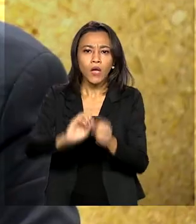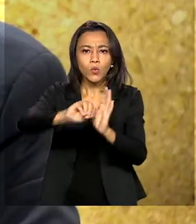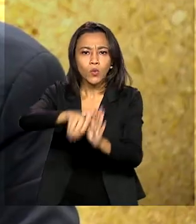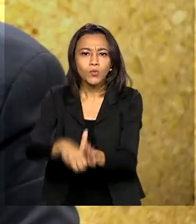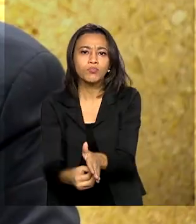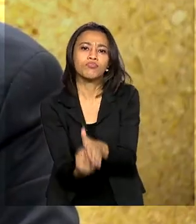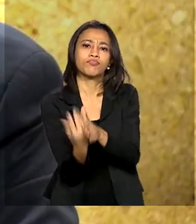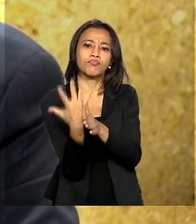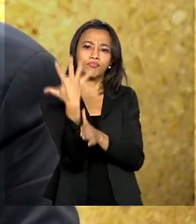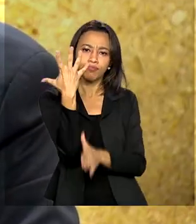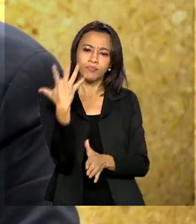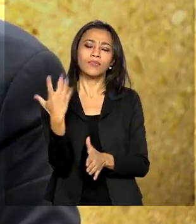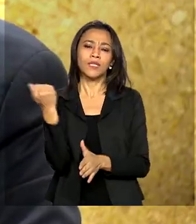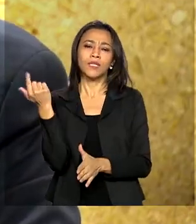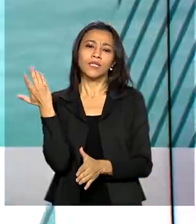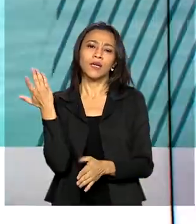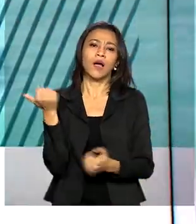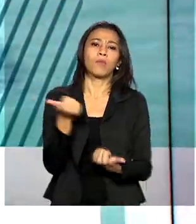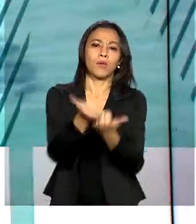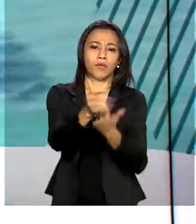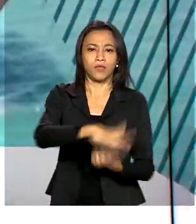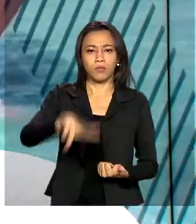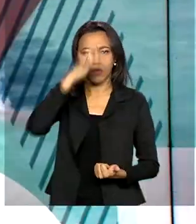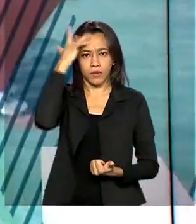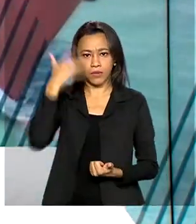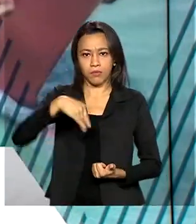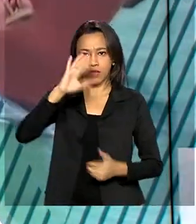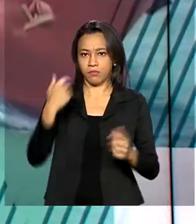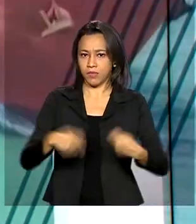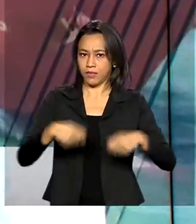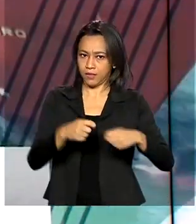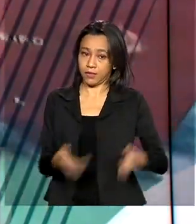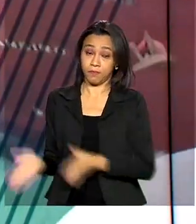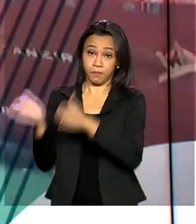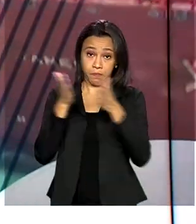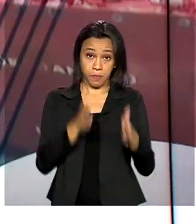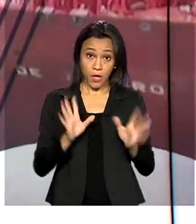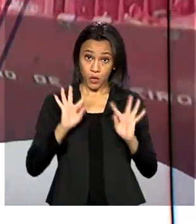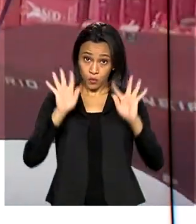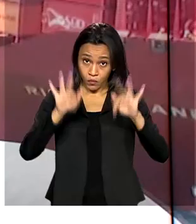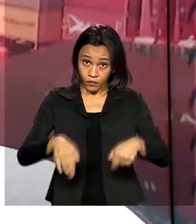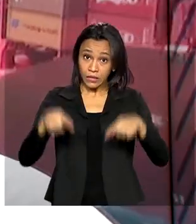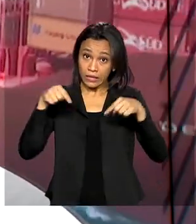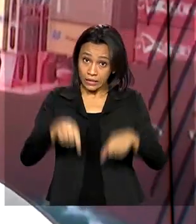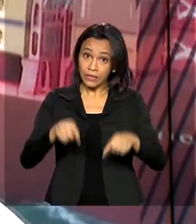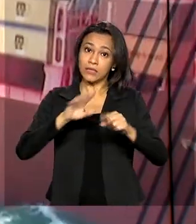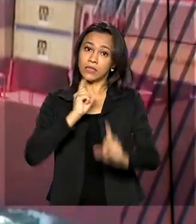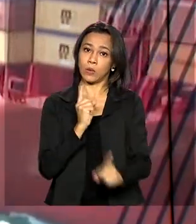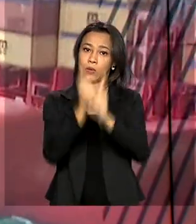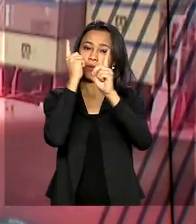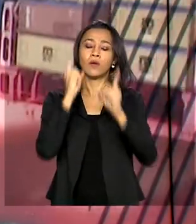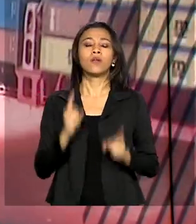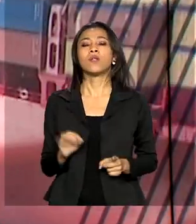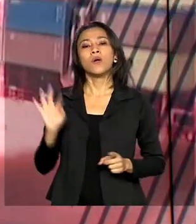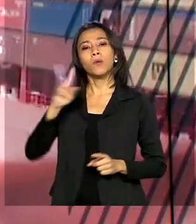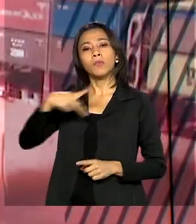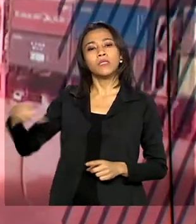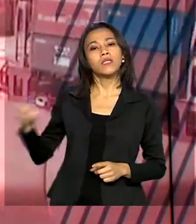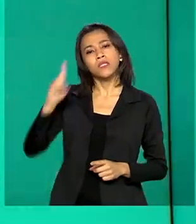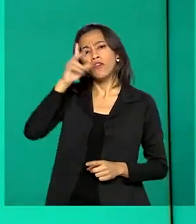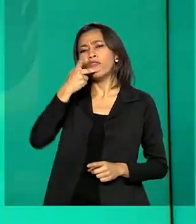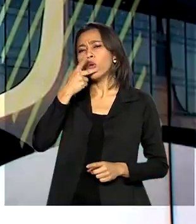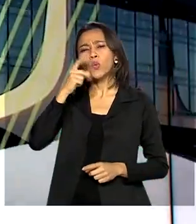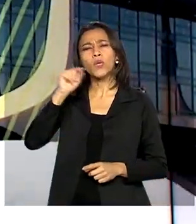alcançando aqueles que mais necessitam. No final da cerimônia, o presidente Jair Bolsonaro falou sobre a explosão em